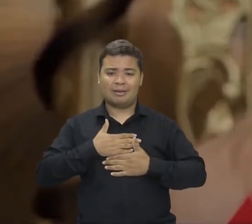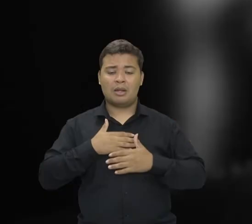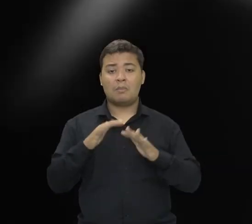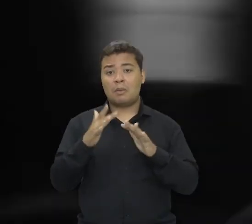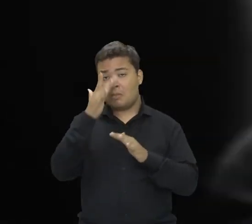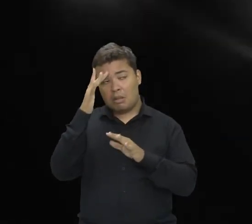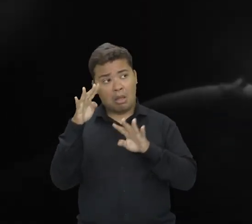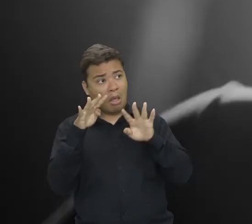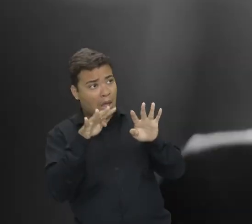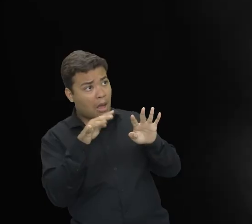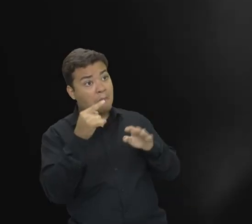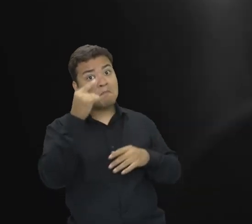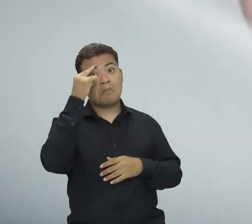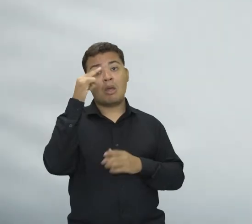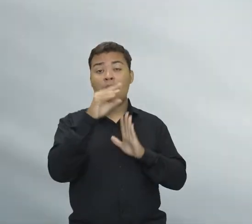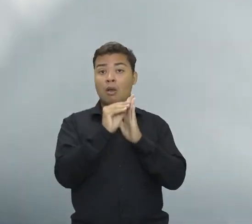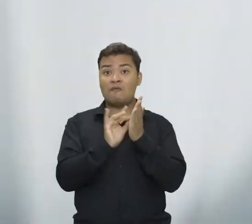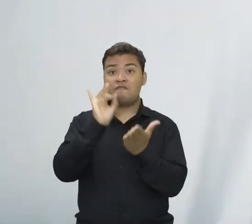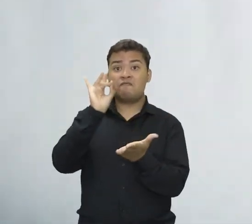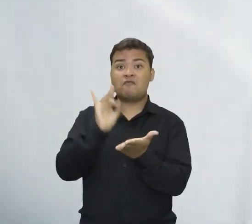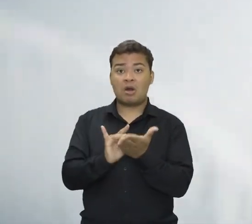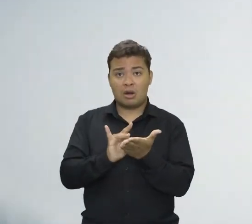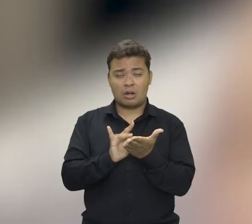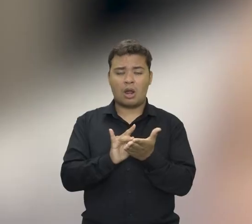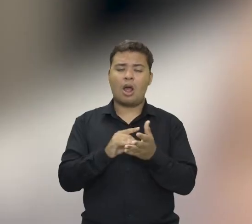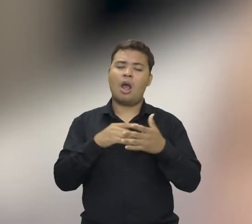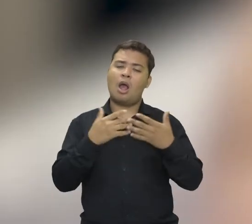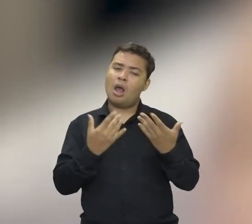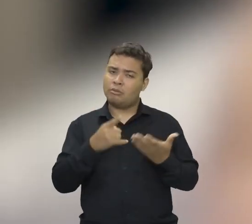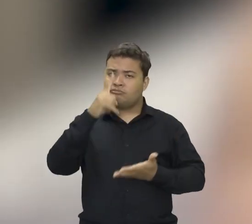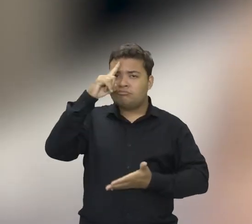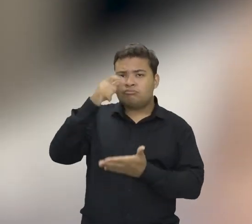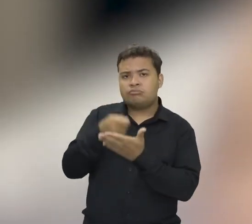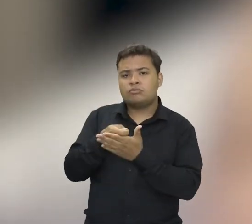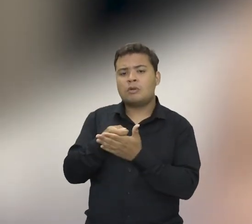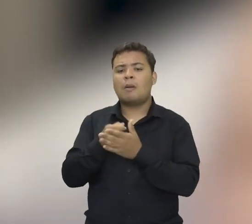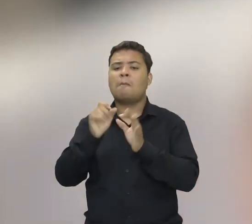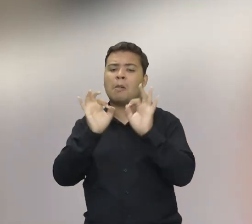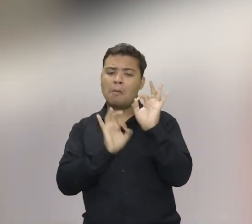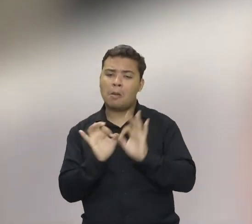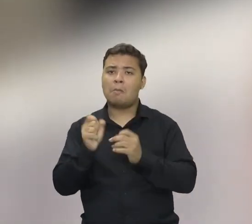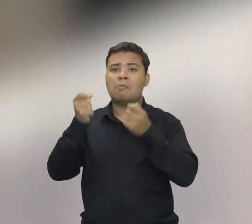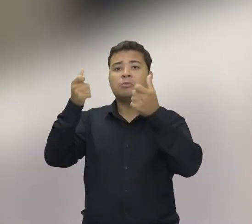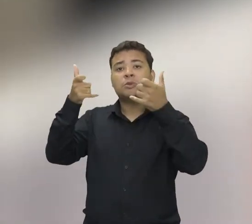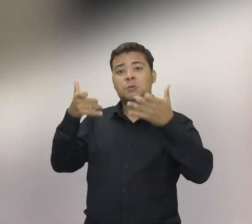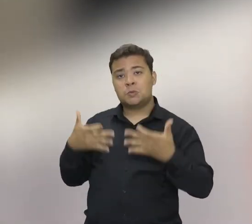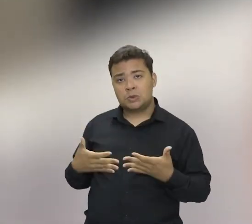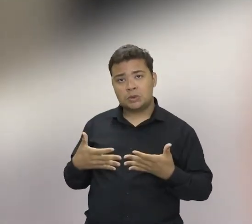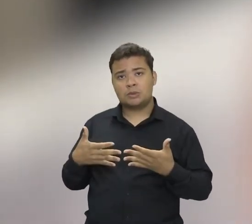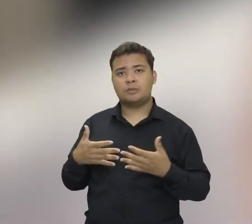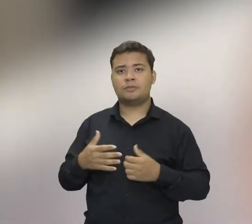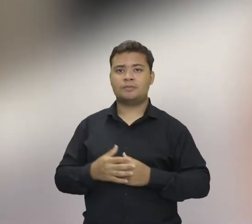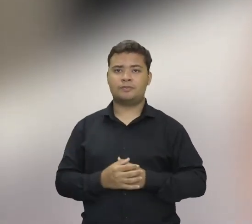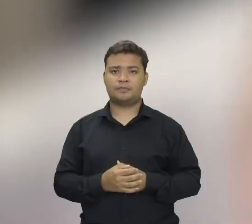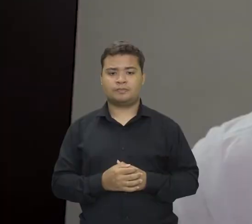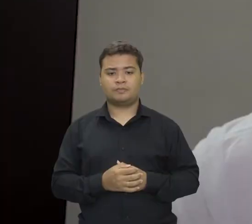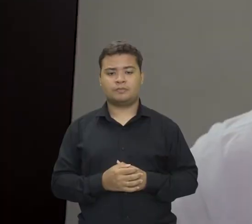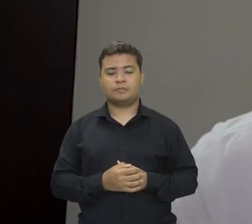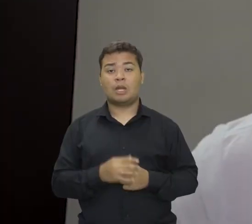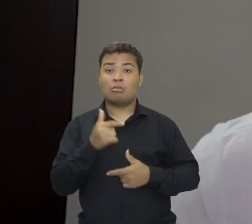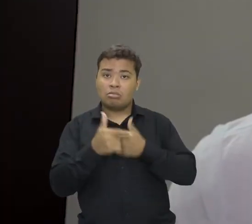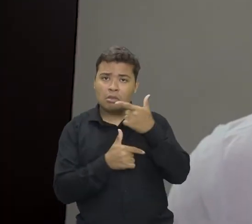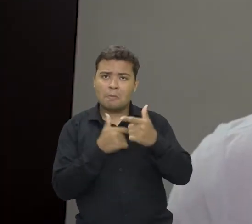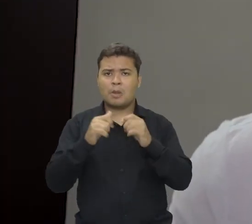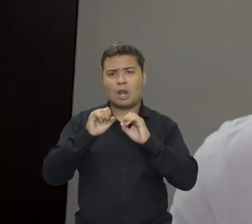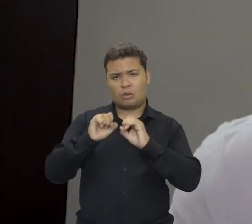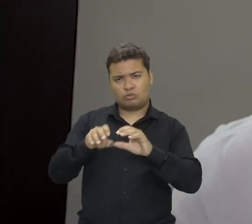confundiam o trabalho dele com o conteúdo real. Foi quando decidiu explicar o poder da ferramenta para o público. Esse